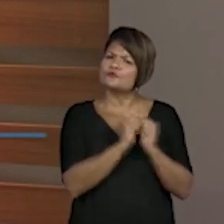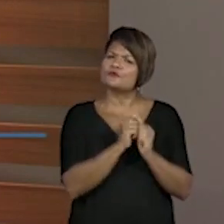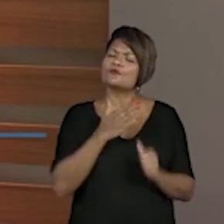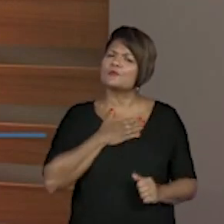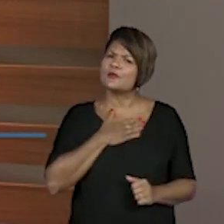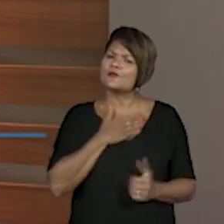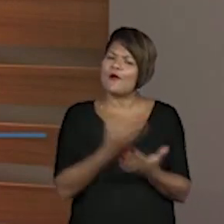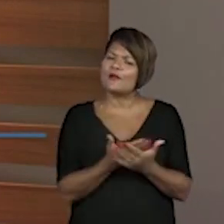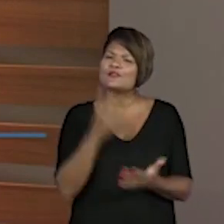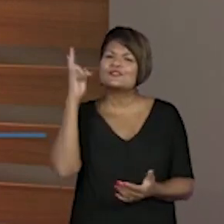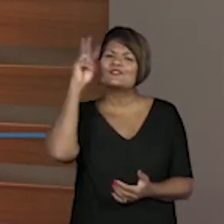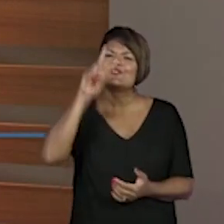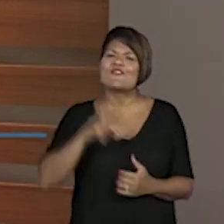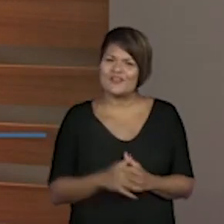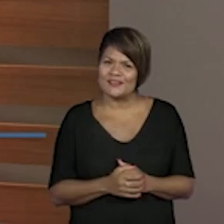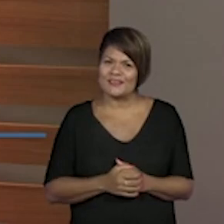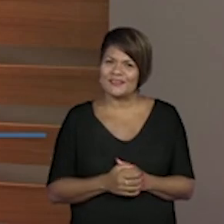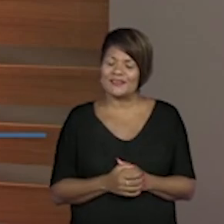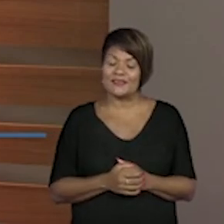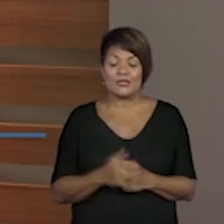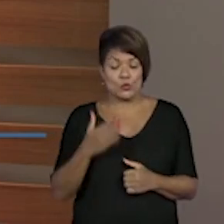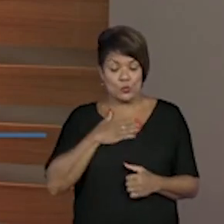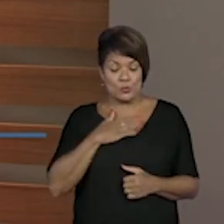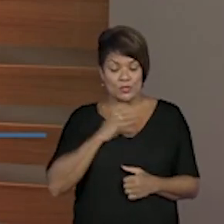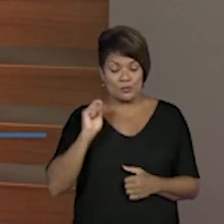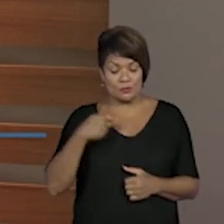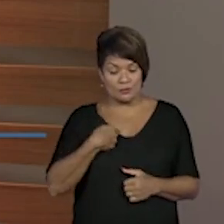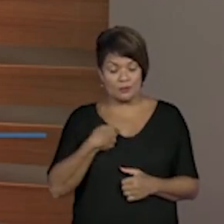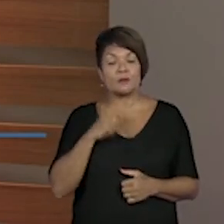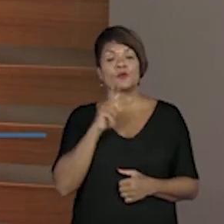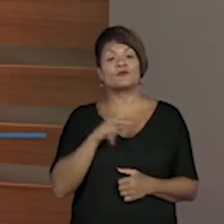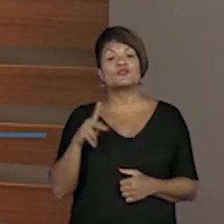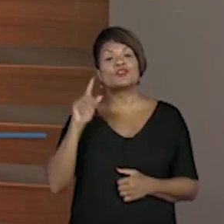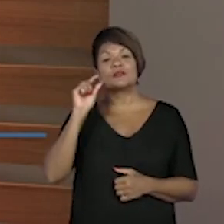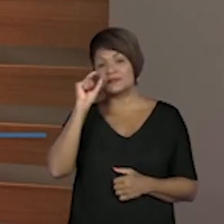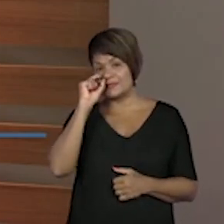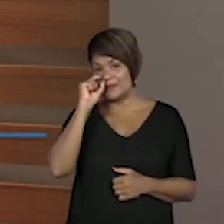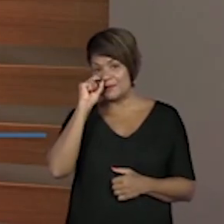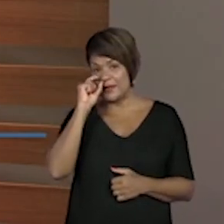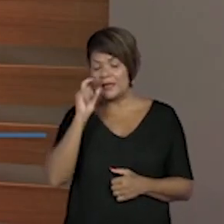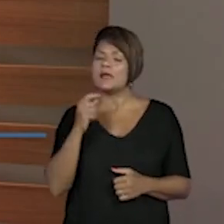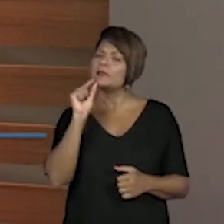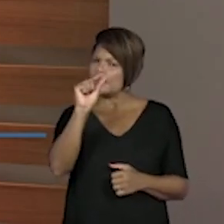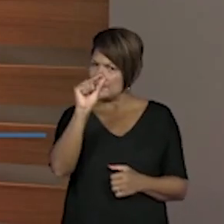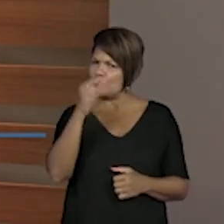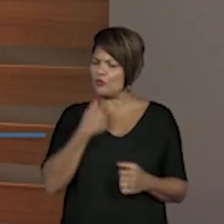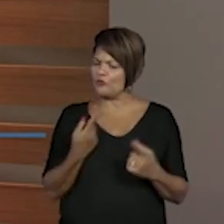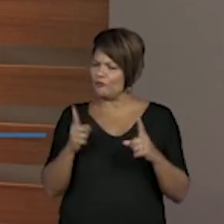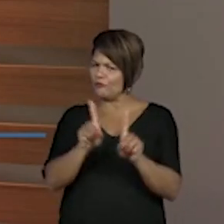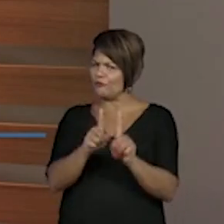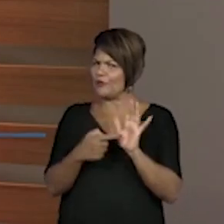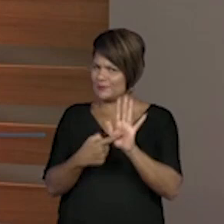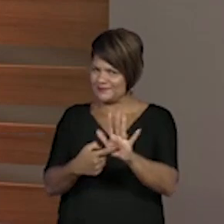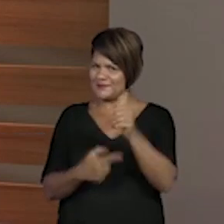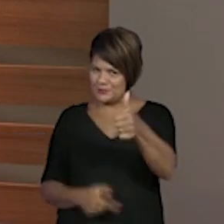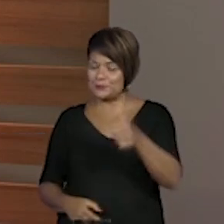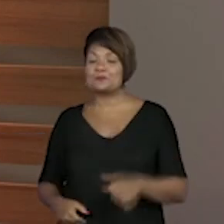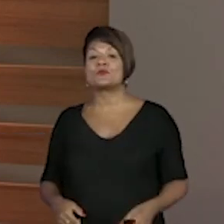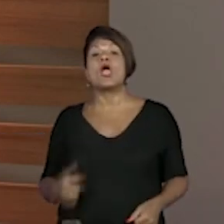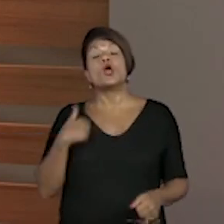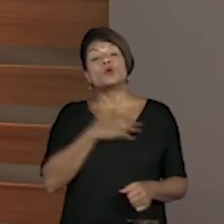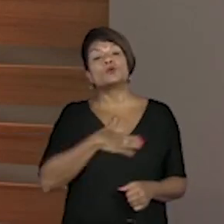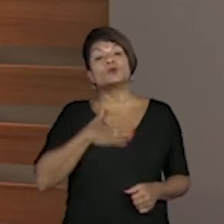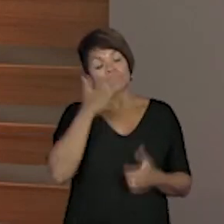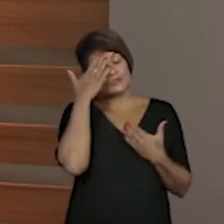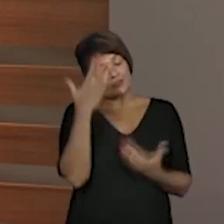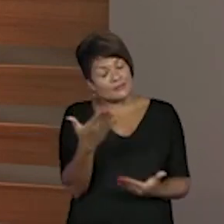na aula de história comigo, o professor Seba. E daqui a pouco apresento aqui quem está comigo também. Quero agradecer também os